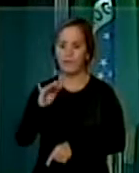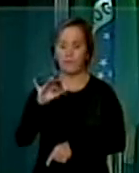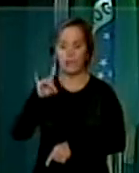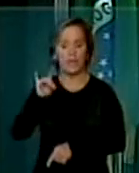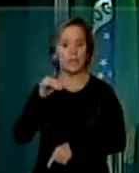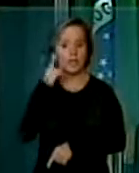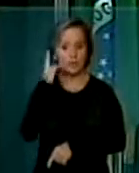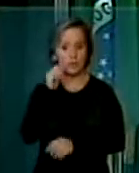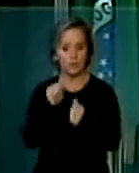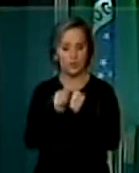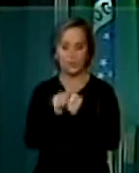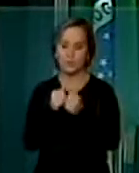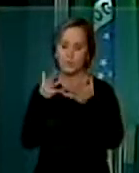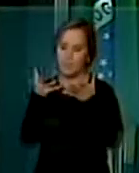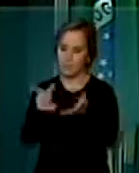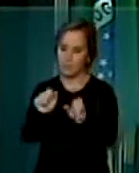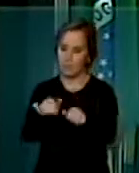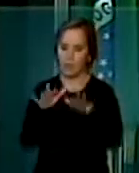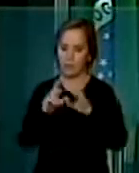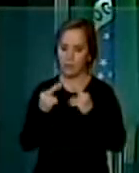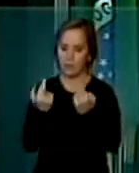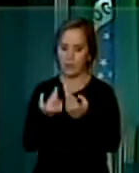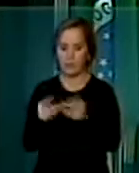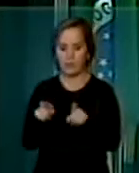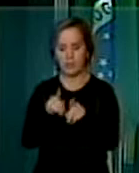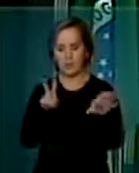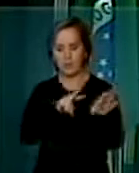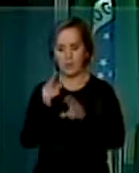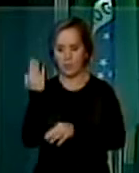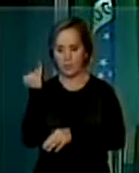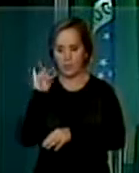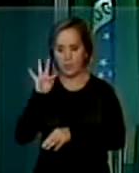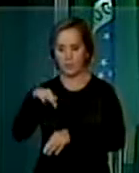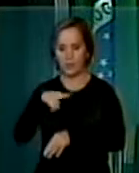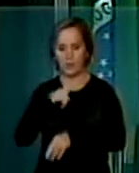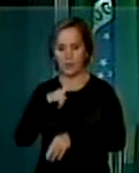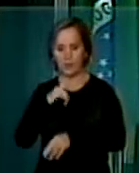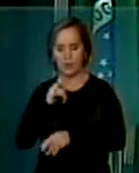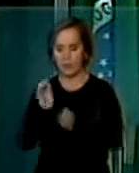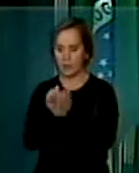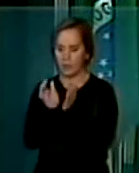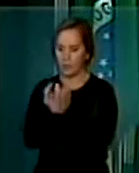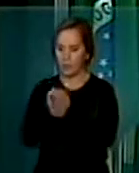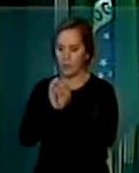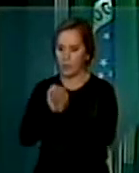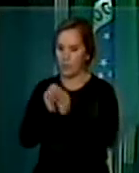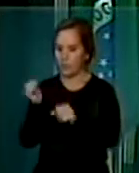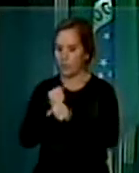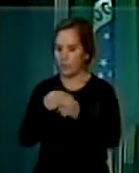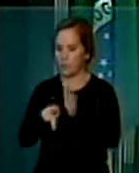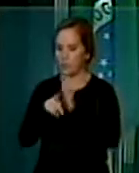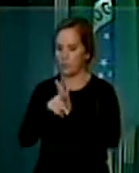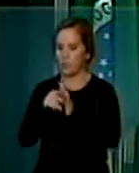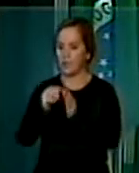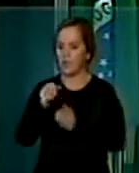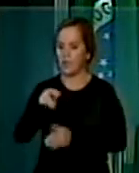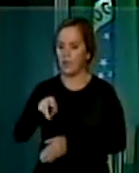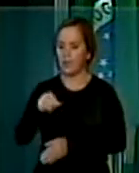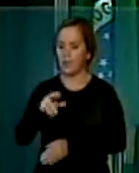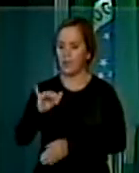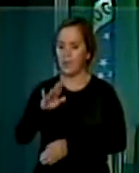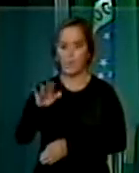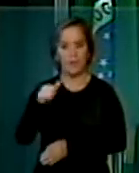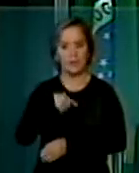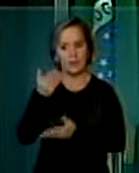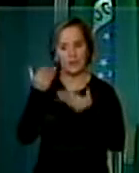Mas, senhor presidente, quero registrar também que, nesse final de semana, tivemos uma ação da Marinha do Brasil no Bailique. E quero agradecer ao vice